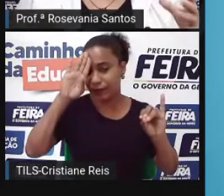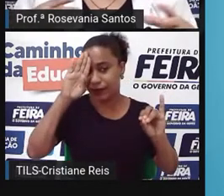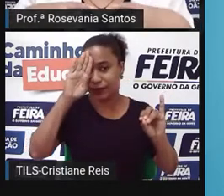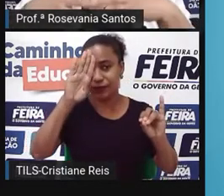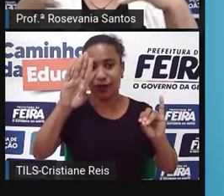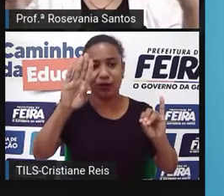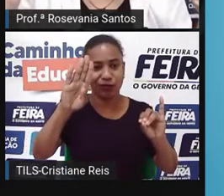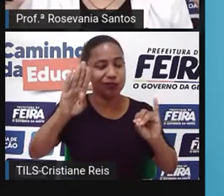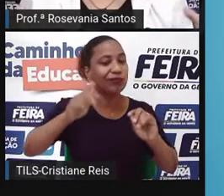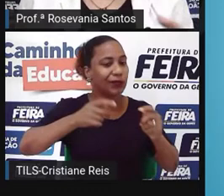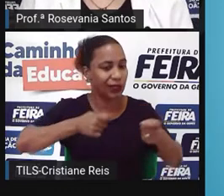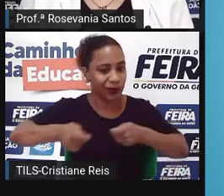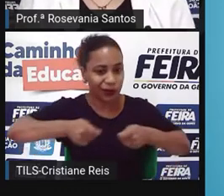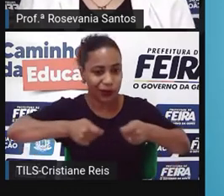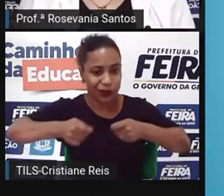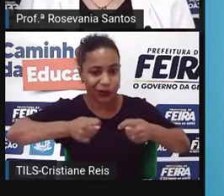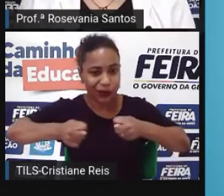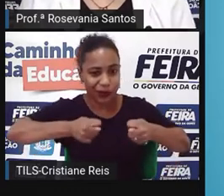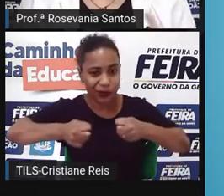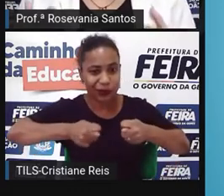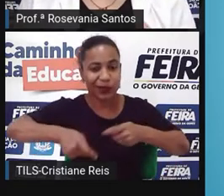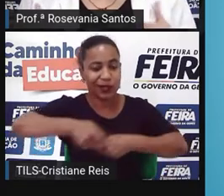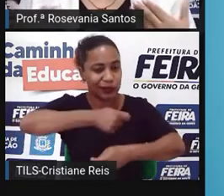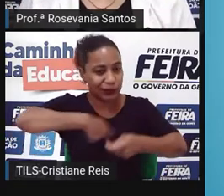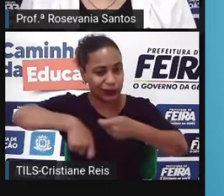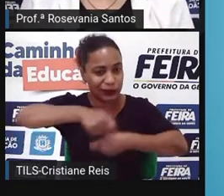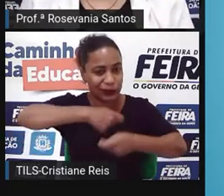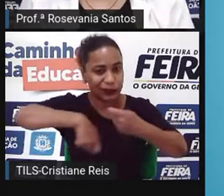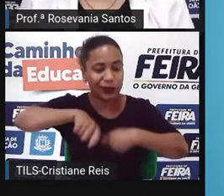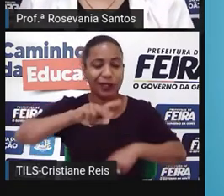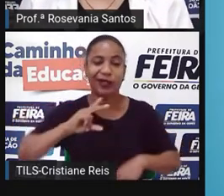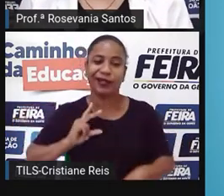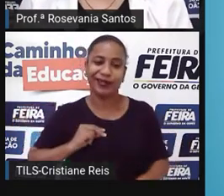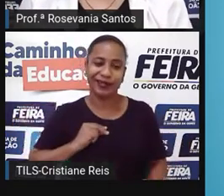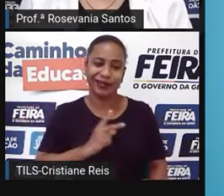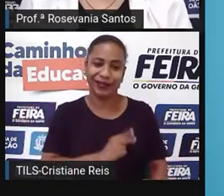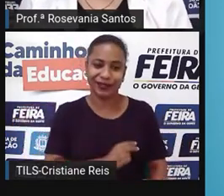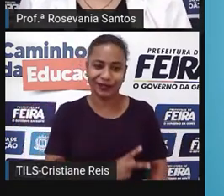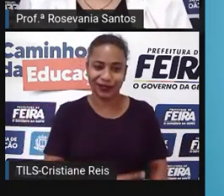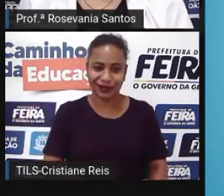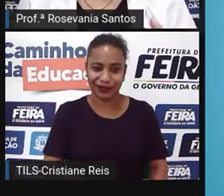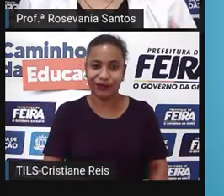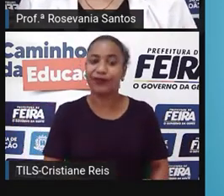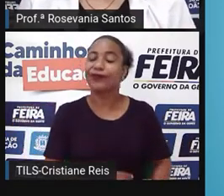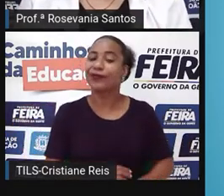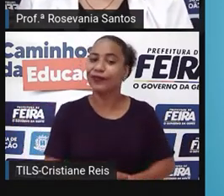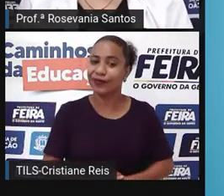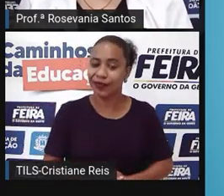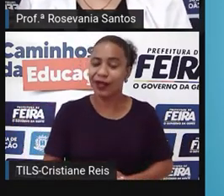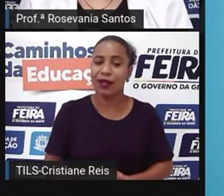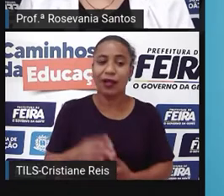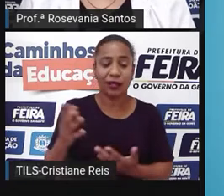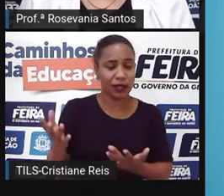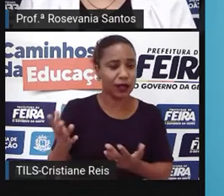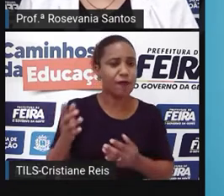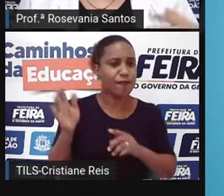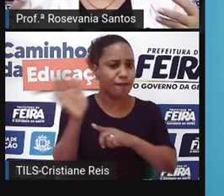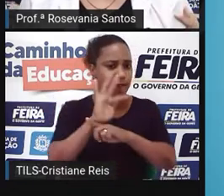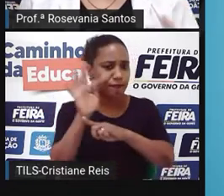vocês entenderem como é que é isso, existem muitos filmes, né, da China, tem a China, né, como